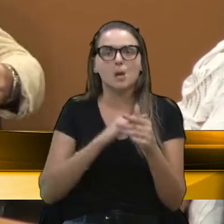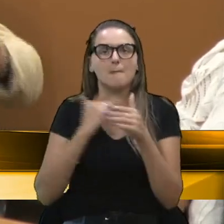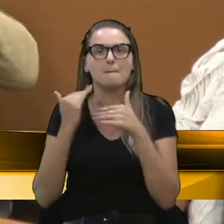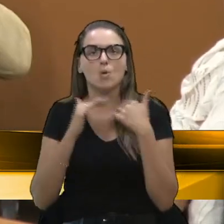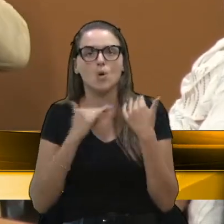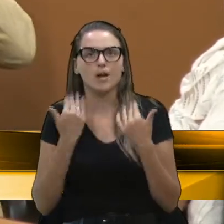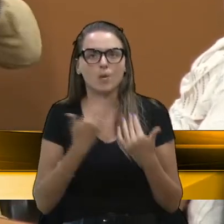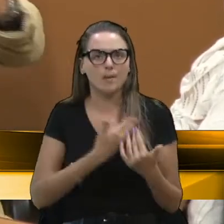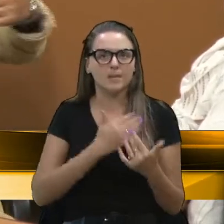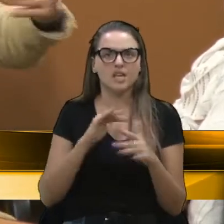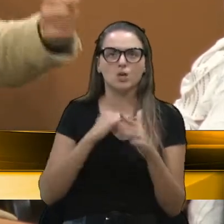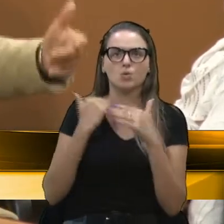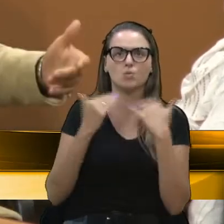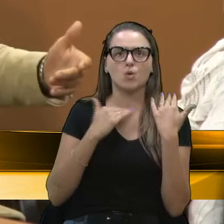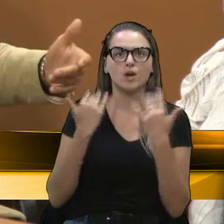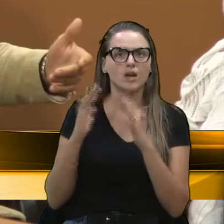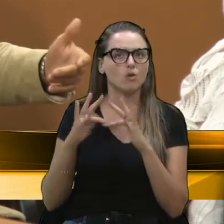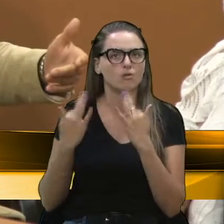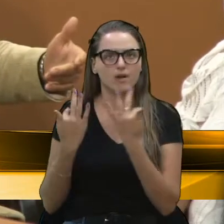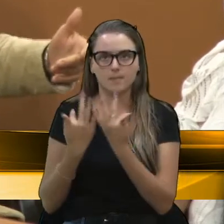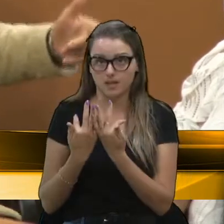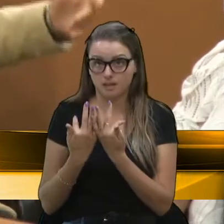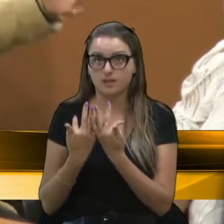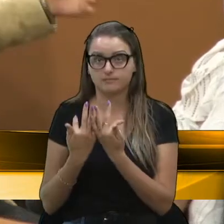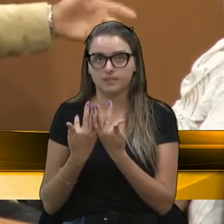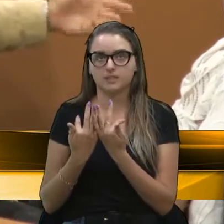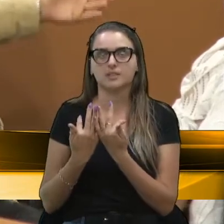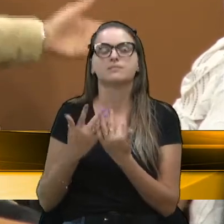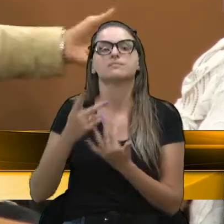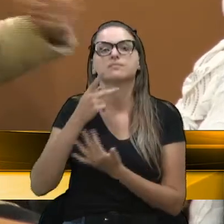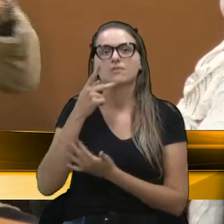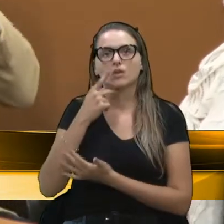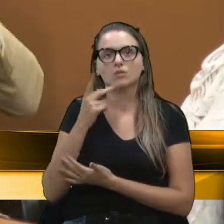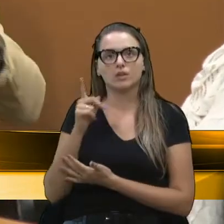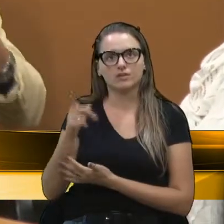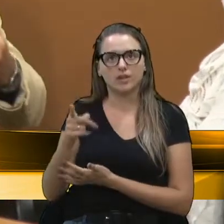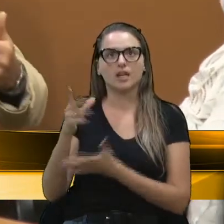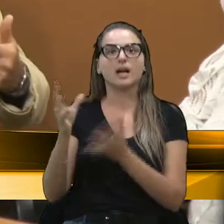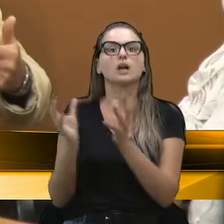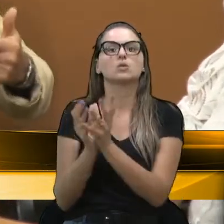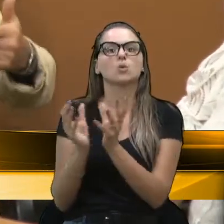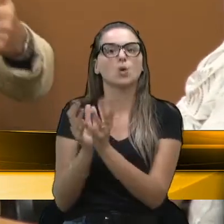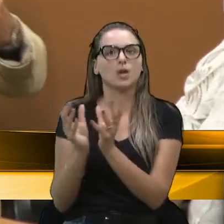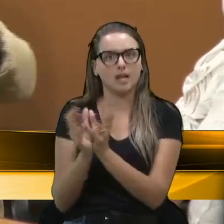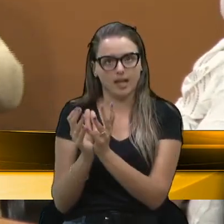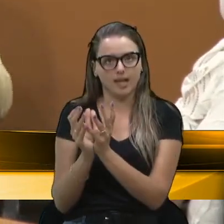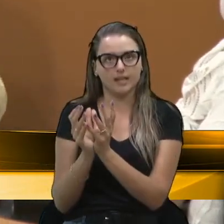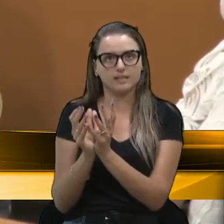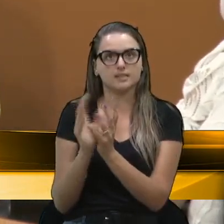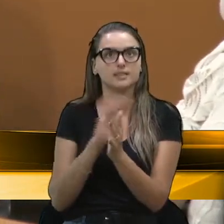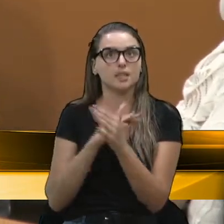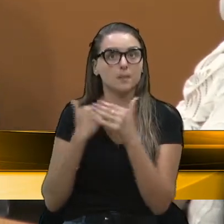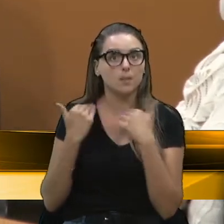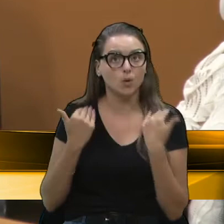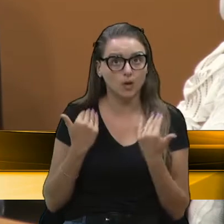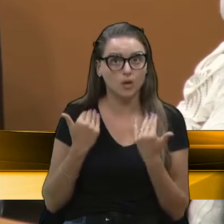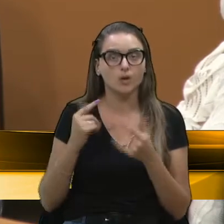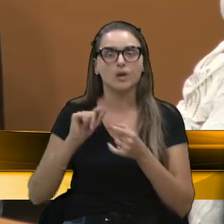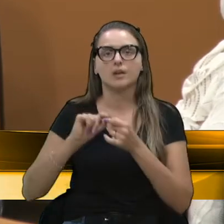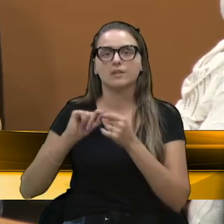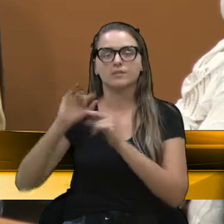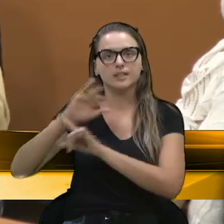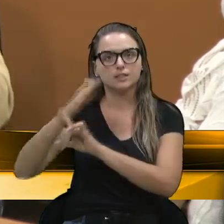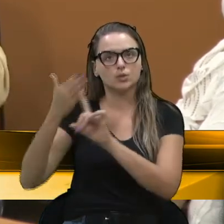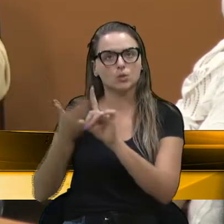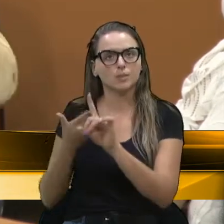familiares a todo momento. Foi citado aqui por colegas que fizeram homenagens